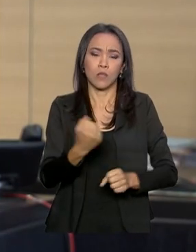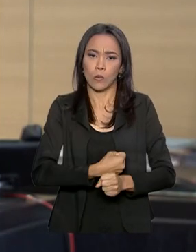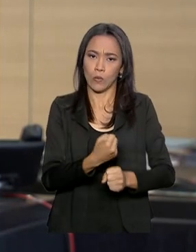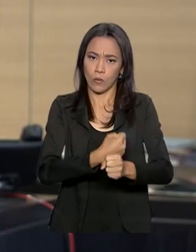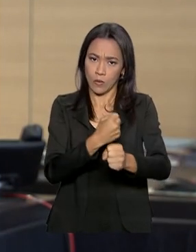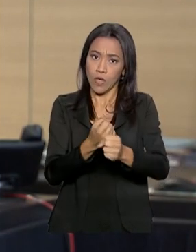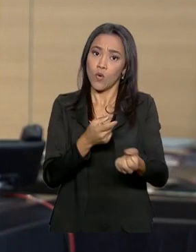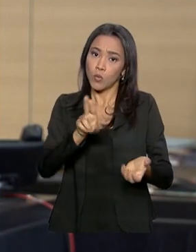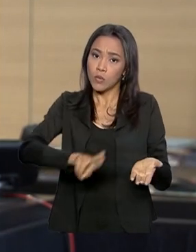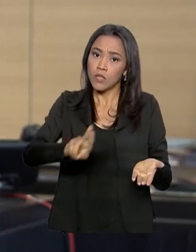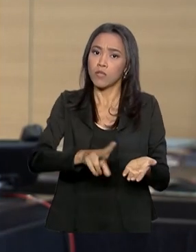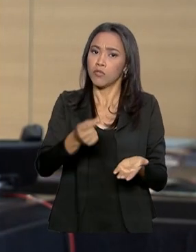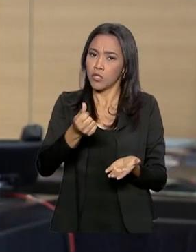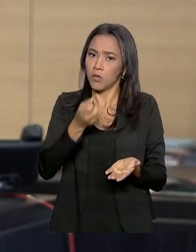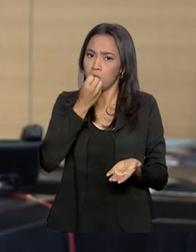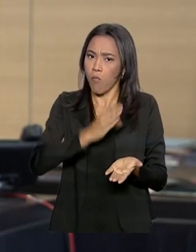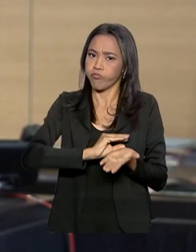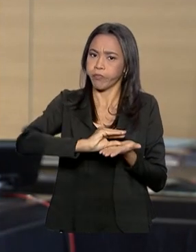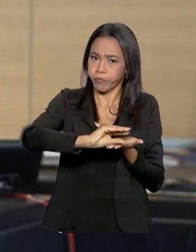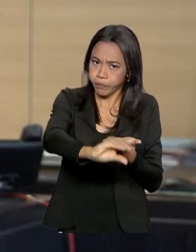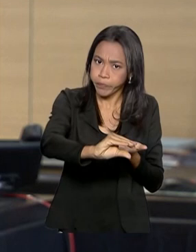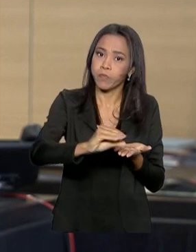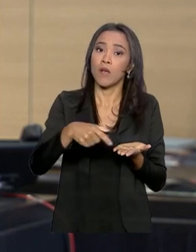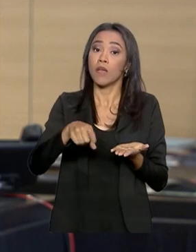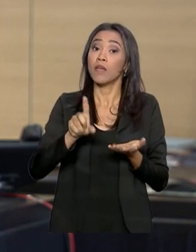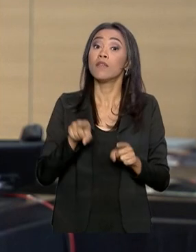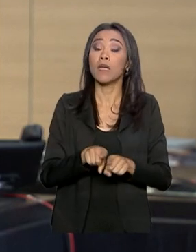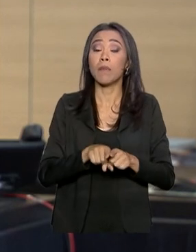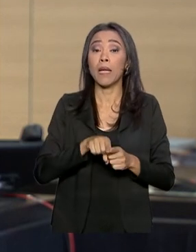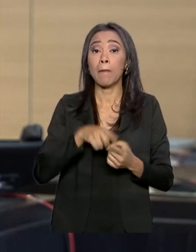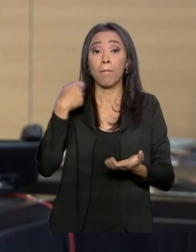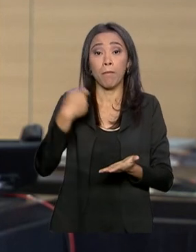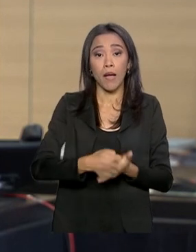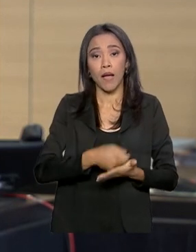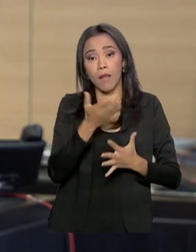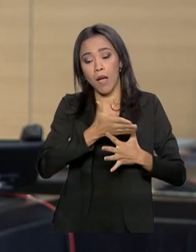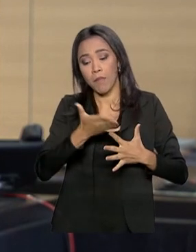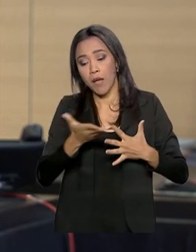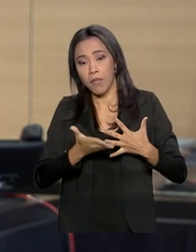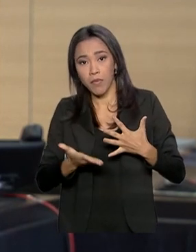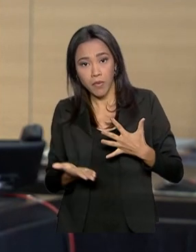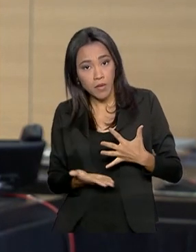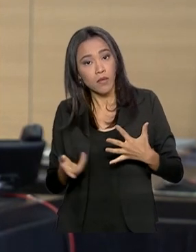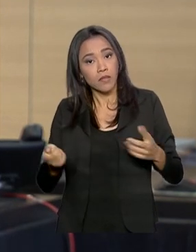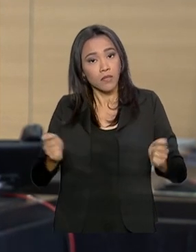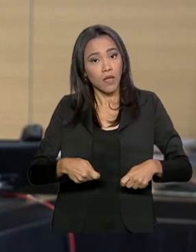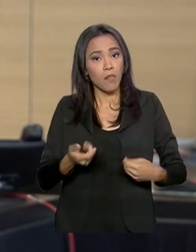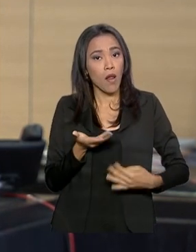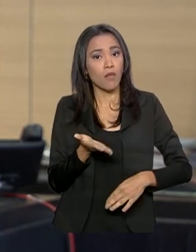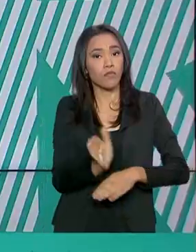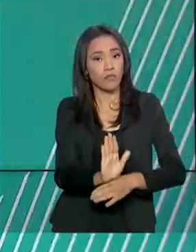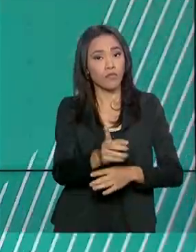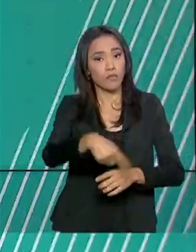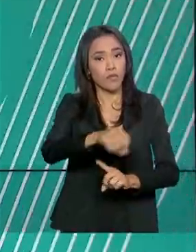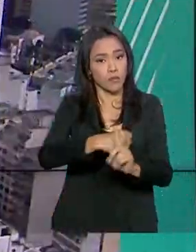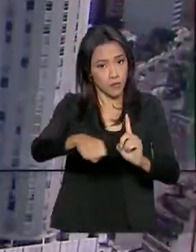com recursos expressivos, mas com uma condição de pagamento facilitada e que possa trazer esse benefício para a população.